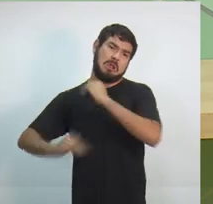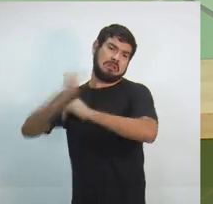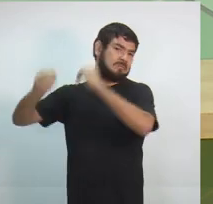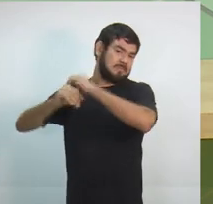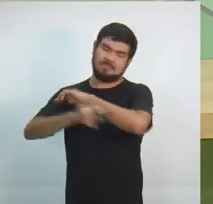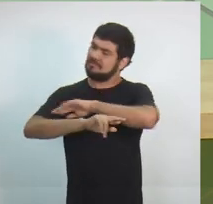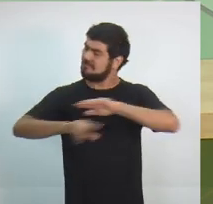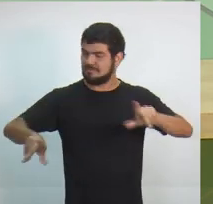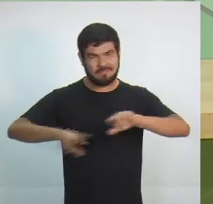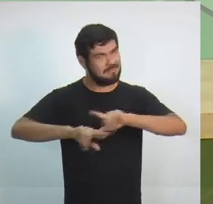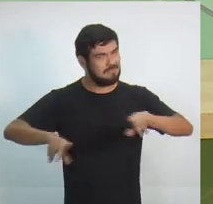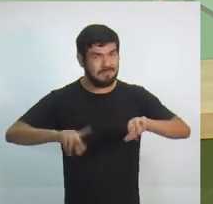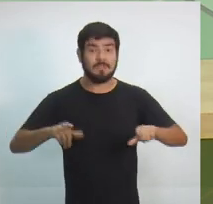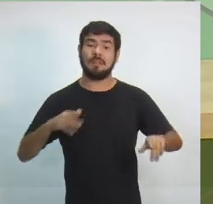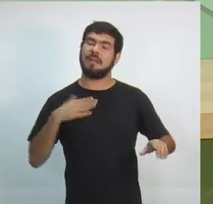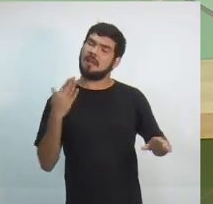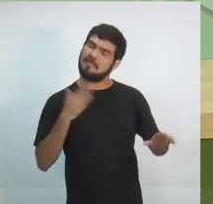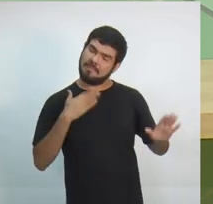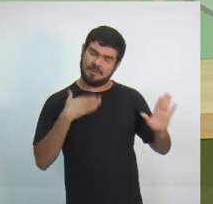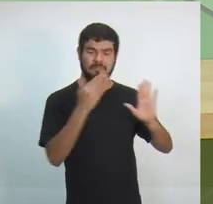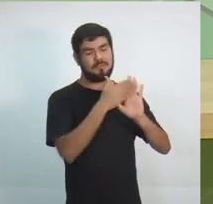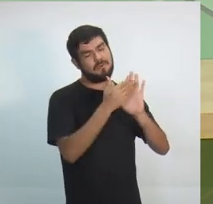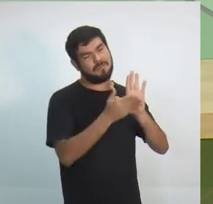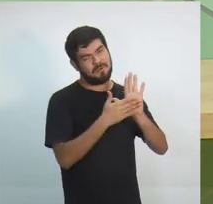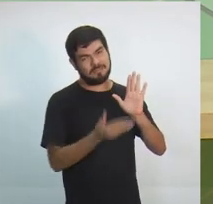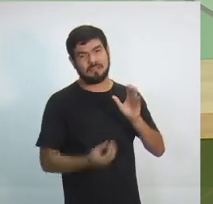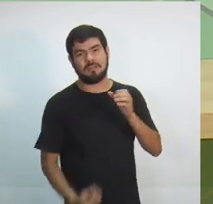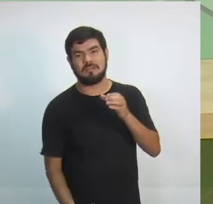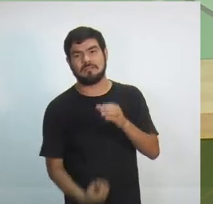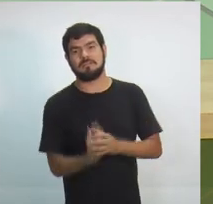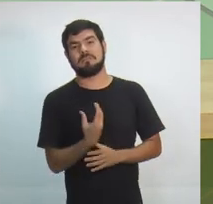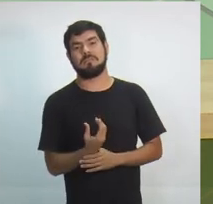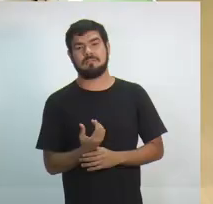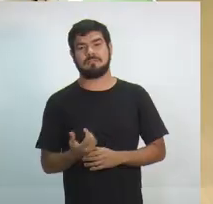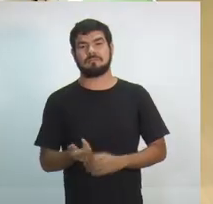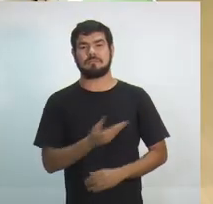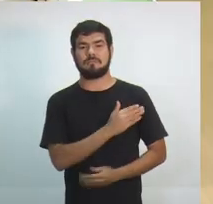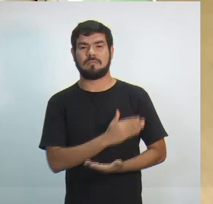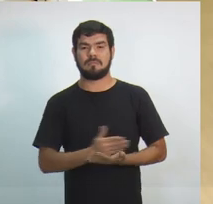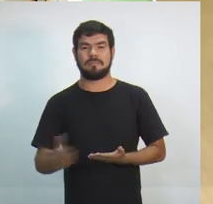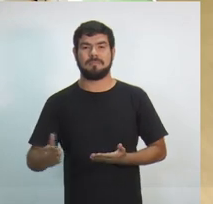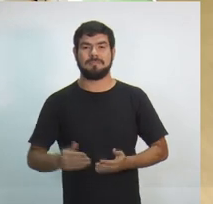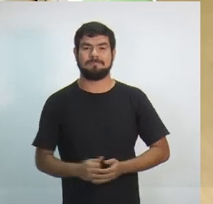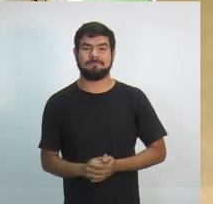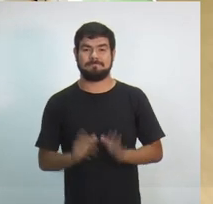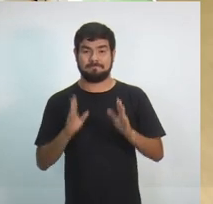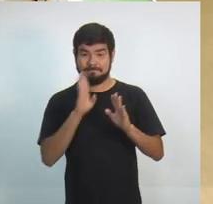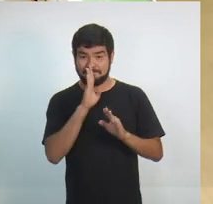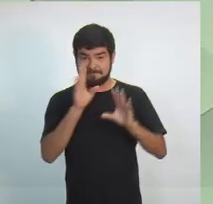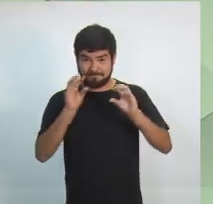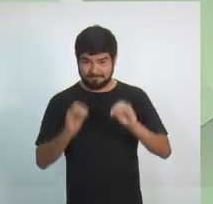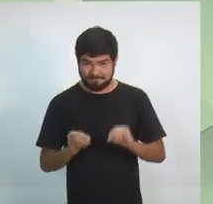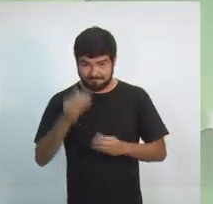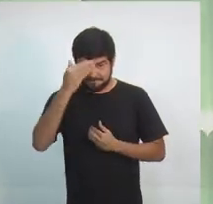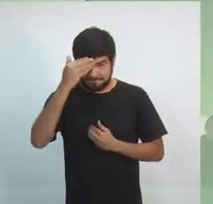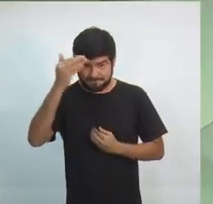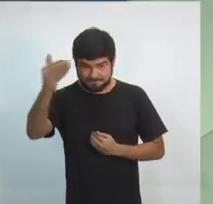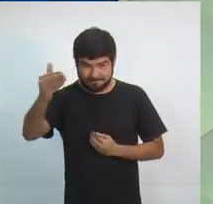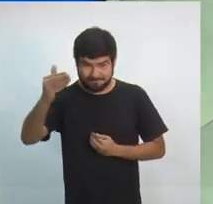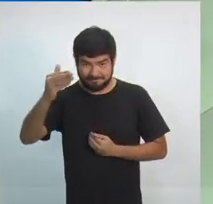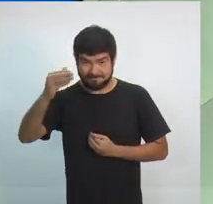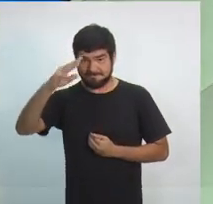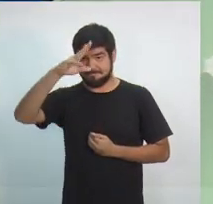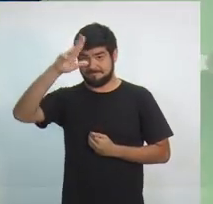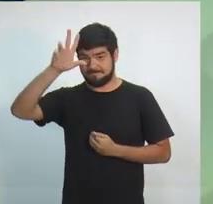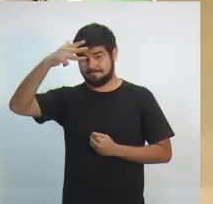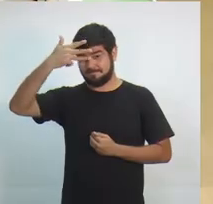propostas e nós queremos implementá-las. no... Muito obrigada, candidato Davi Almeida. Fim